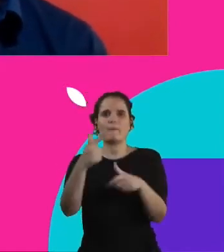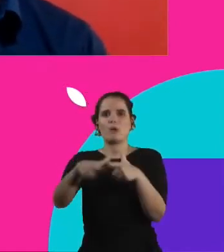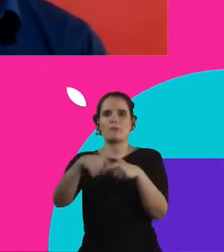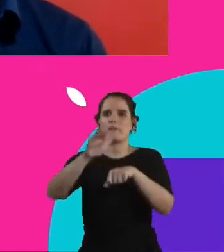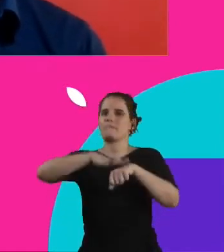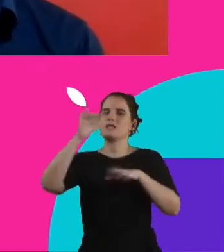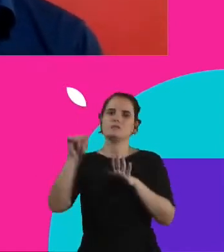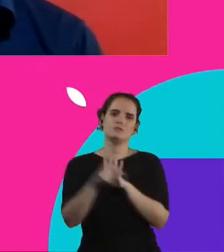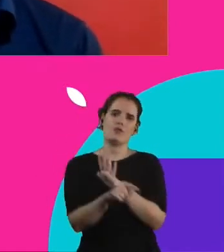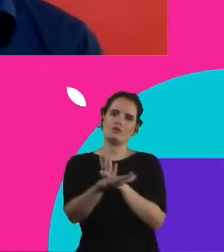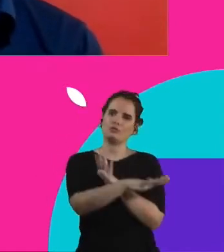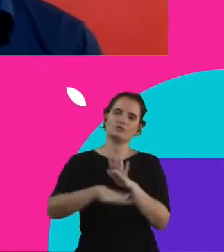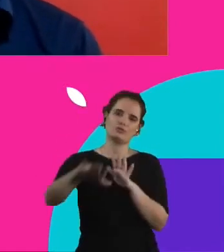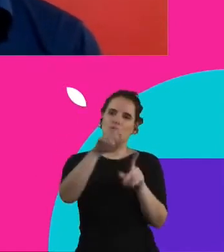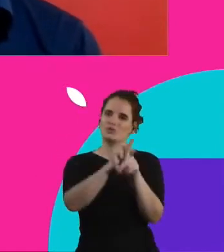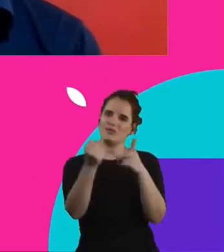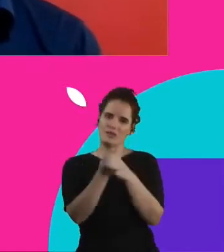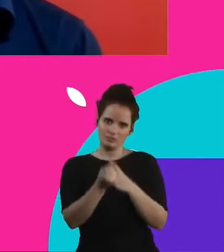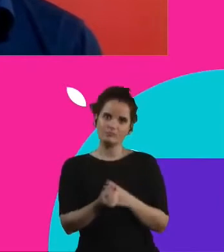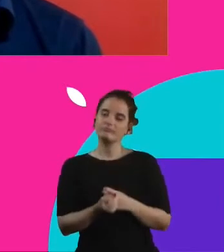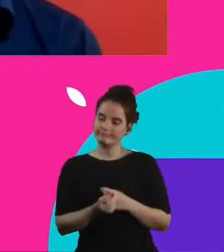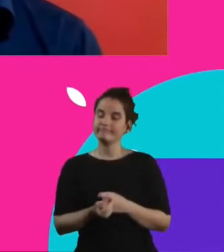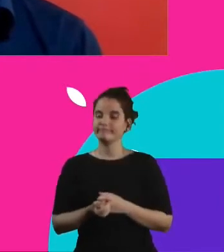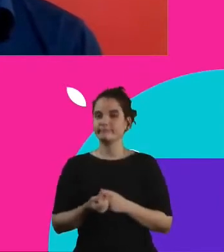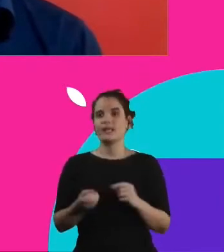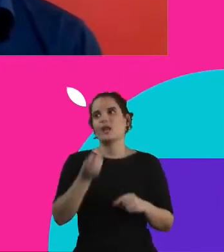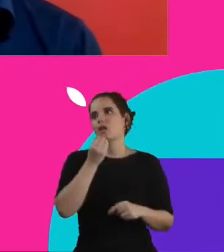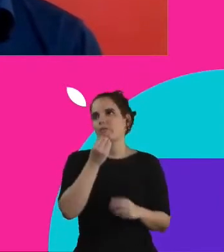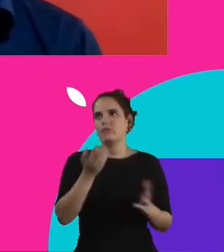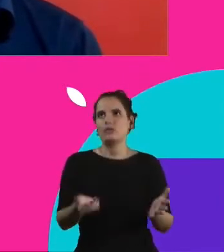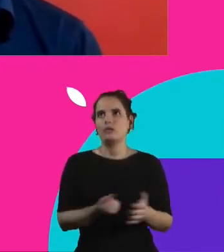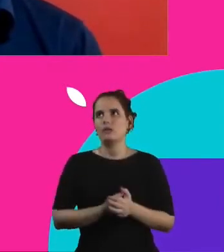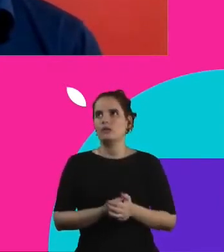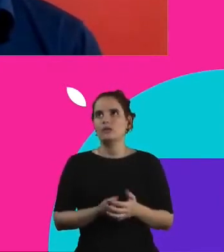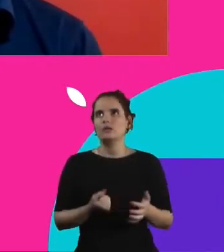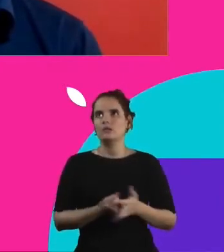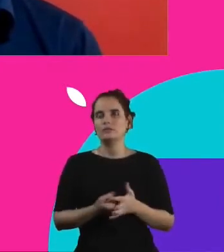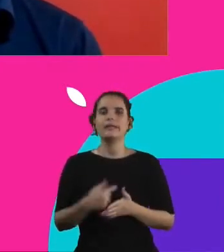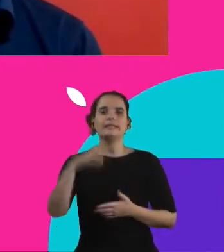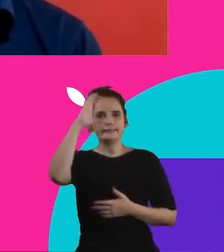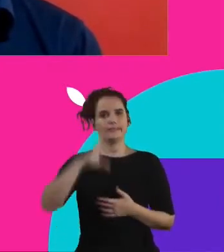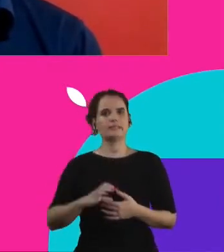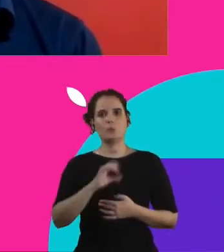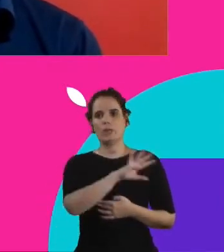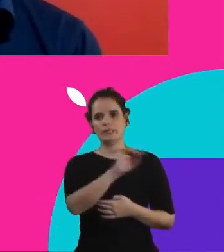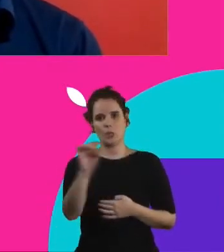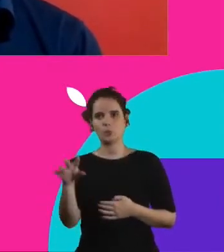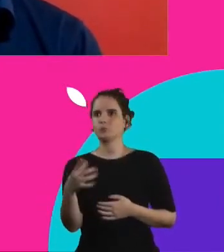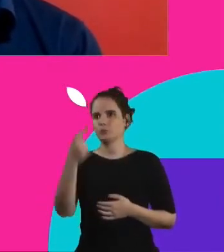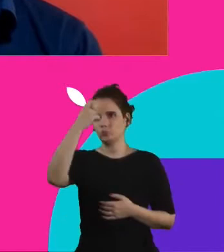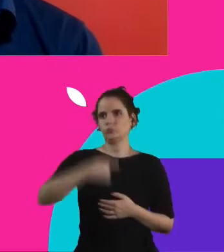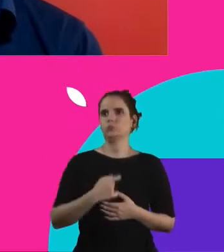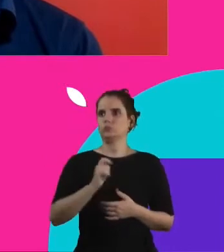da sociedade, né? Claro, né? Isso não nos isenta como cidadãos ou como empresários